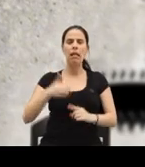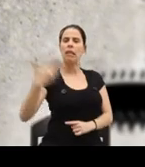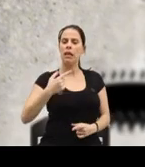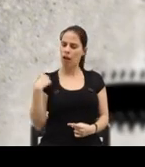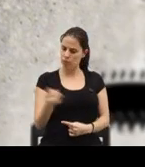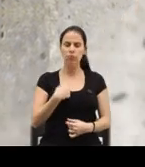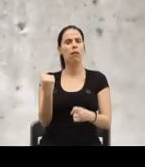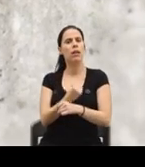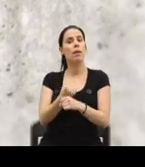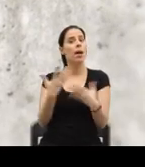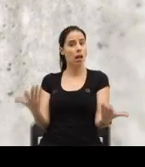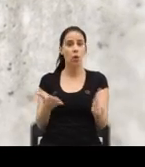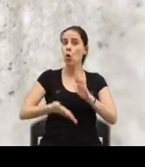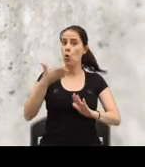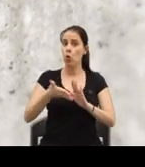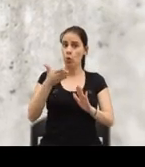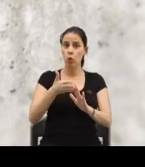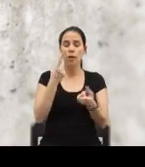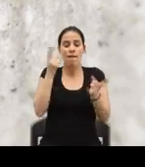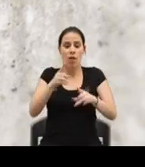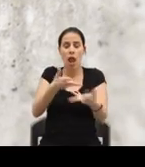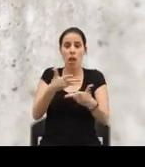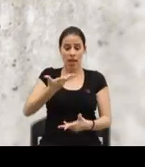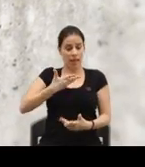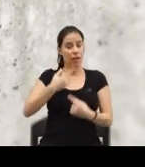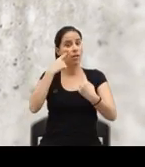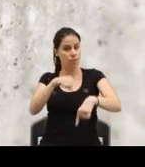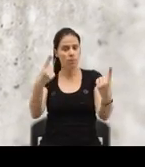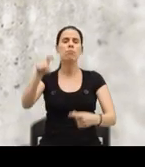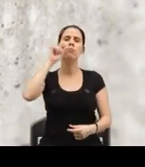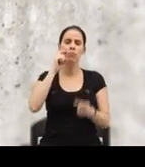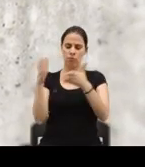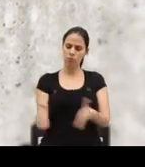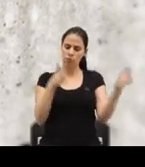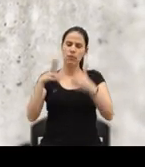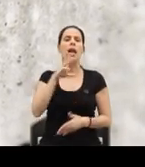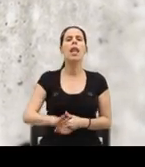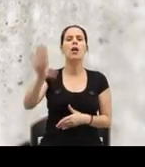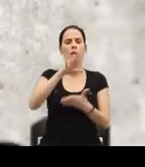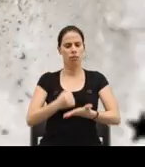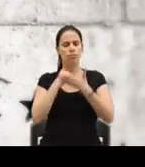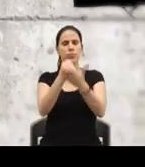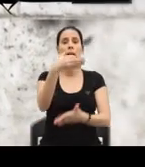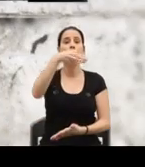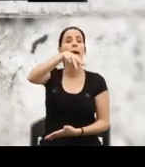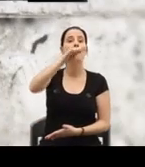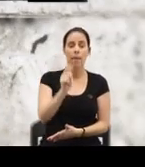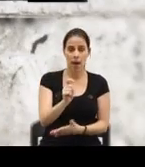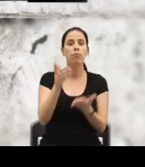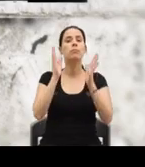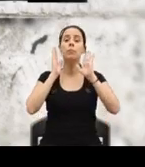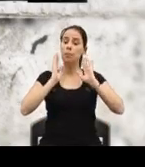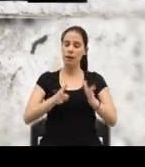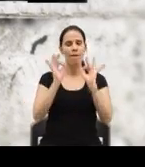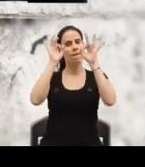dos trabalhadores. É urgente renegociar a dívida pública, defender a produção nacional, apoiar as PMEs. É